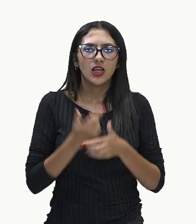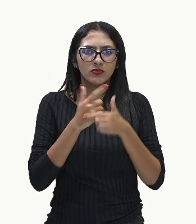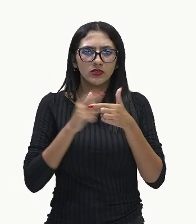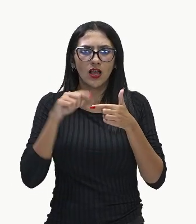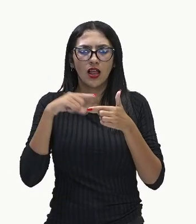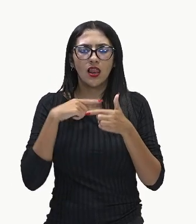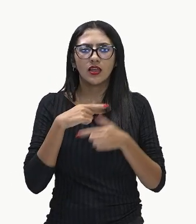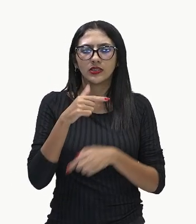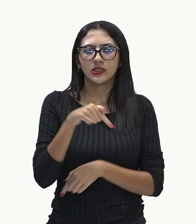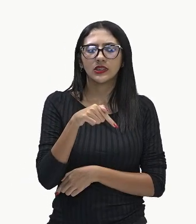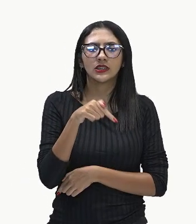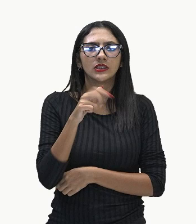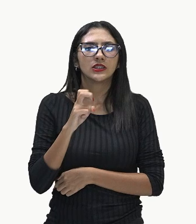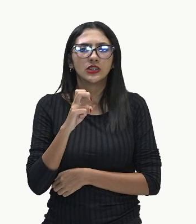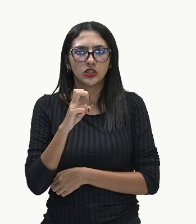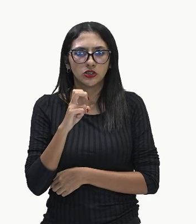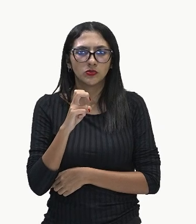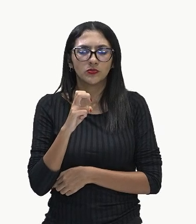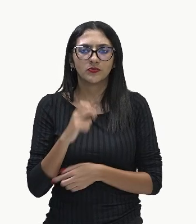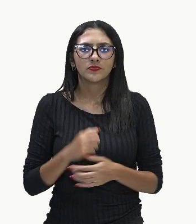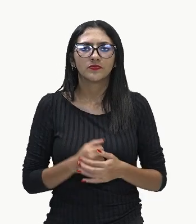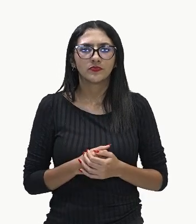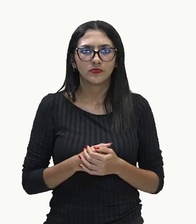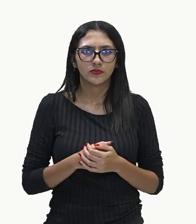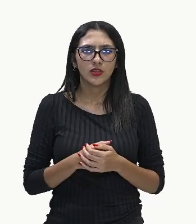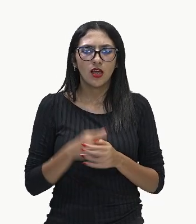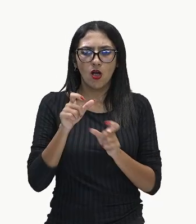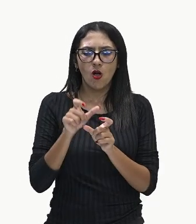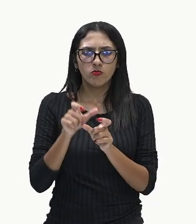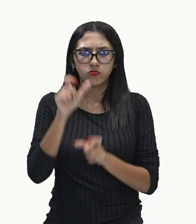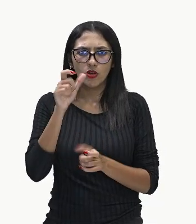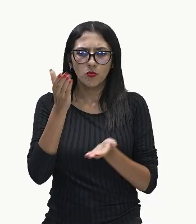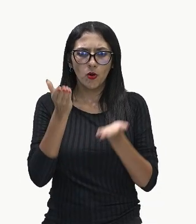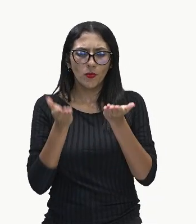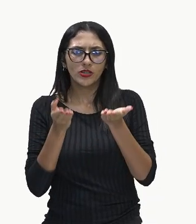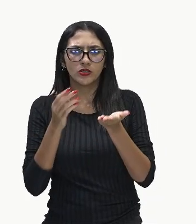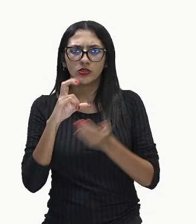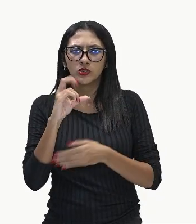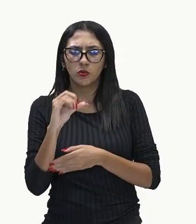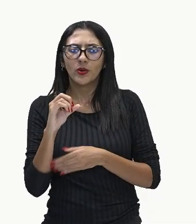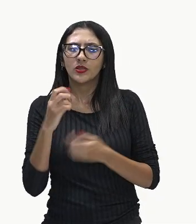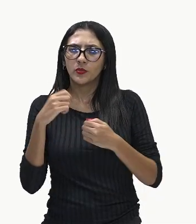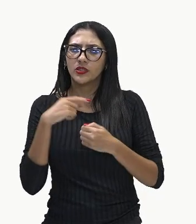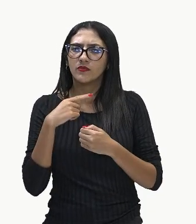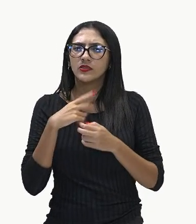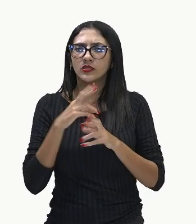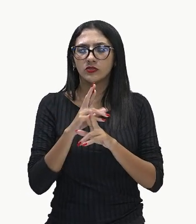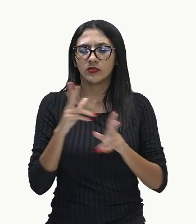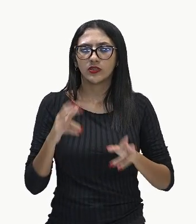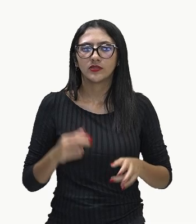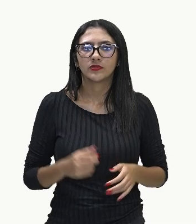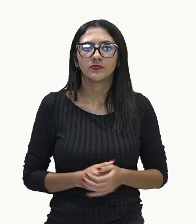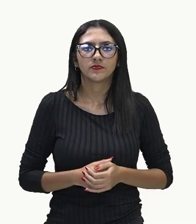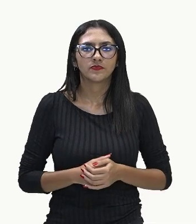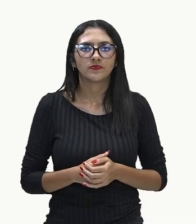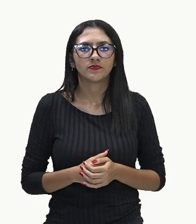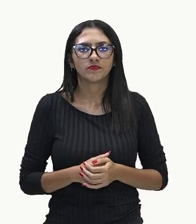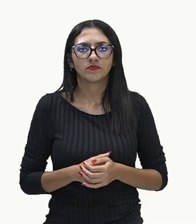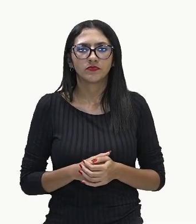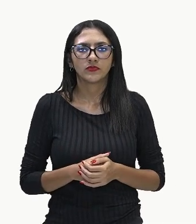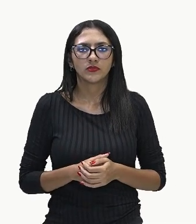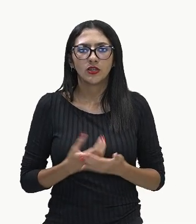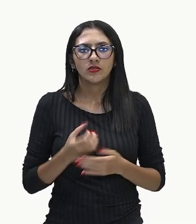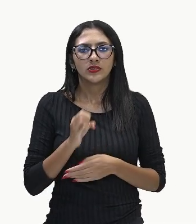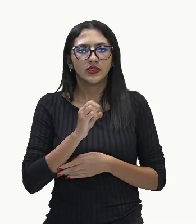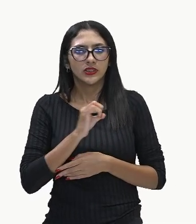a coluna que indica 50 deveria corresponder a menos da metade. E também, se dobrarmos a altura da coluna dos 50, ela